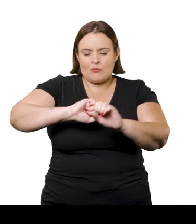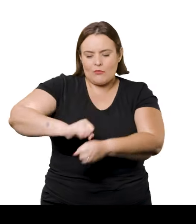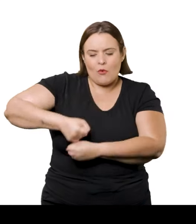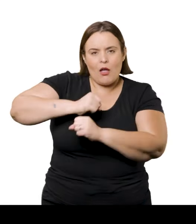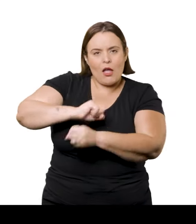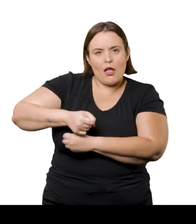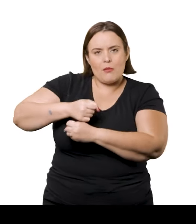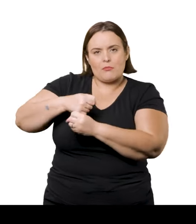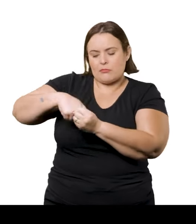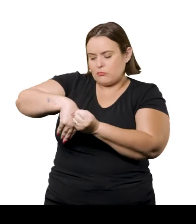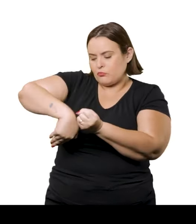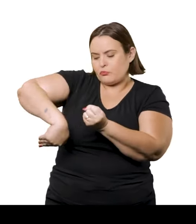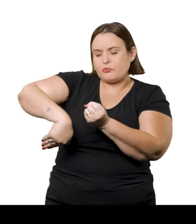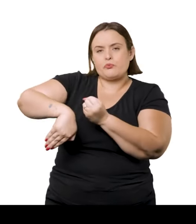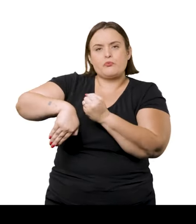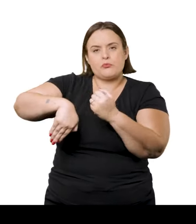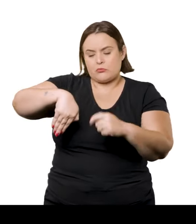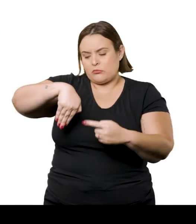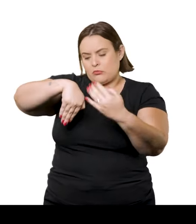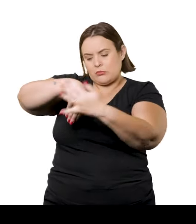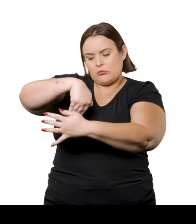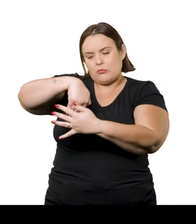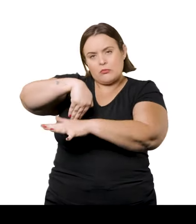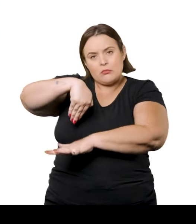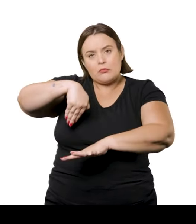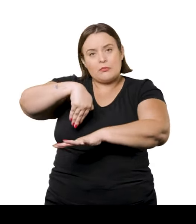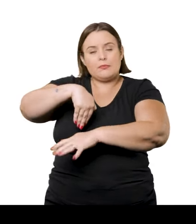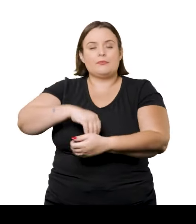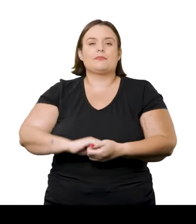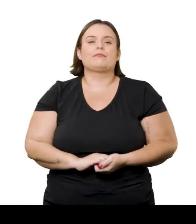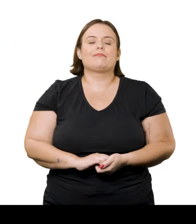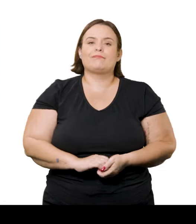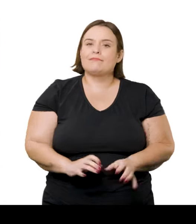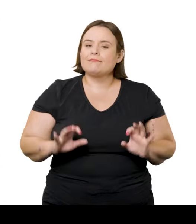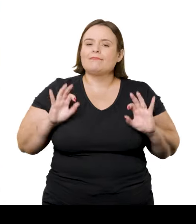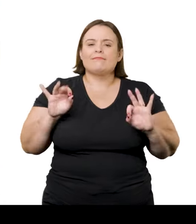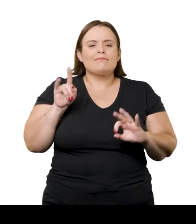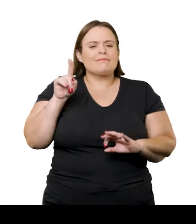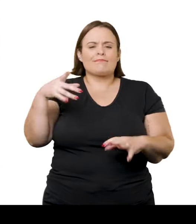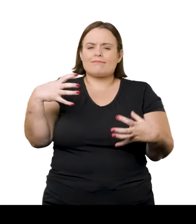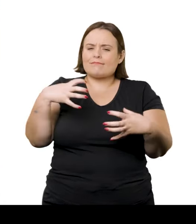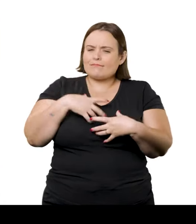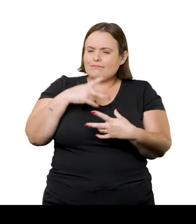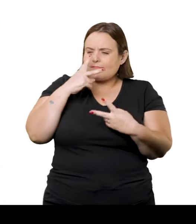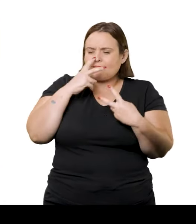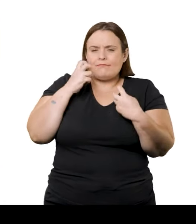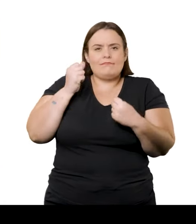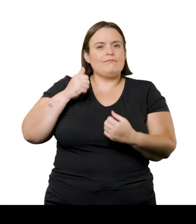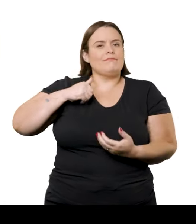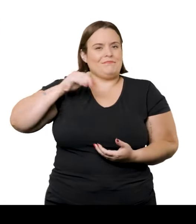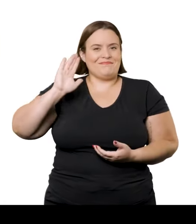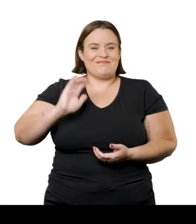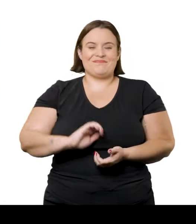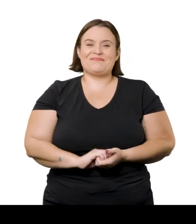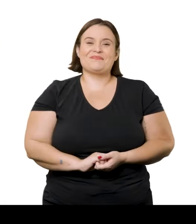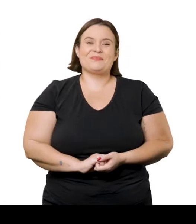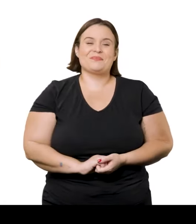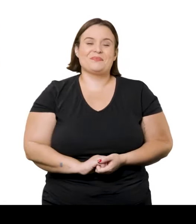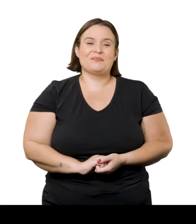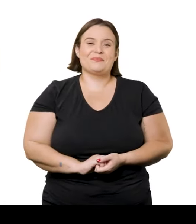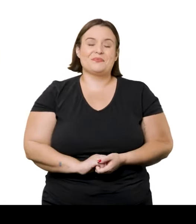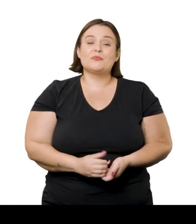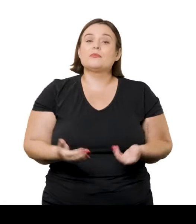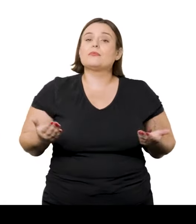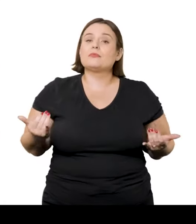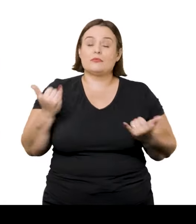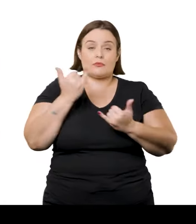direita do remo e em toda a área inferior da pintura, abaixo do remo. Essa é, sem dúvida, a parte mais impactante da pintura.